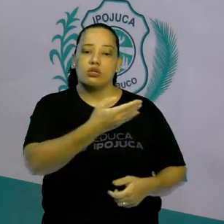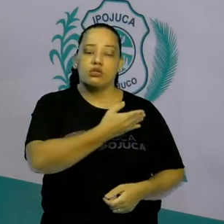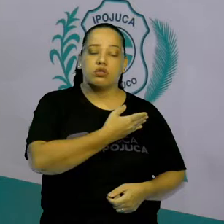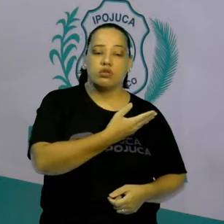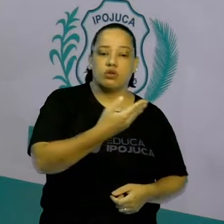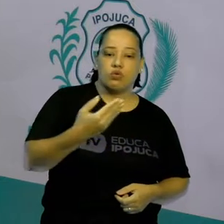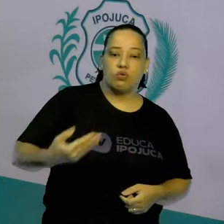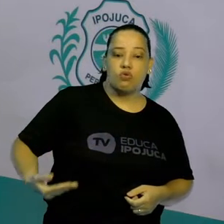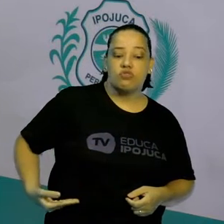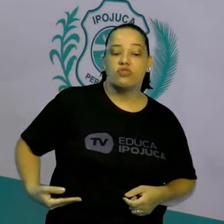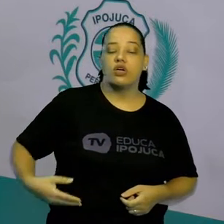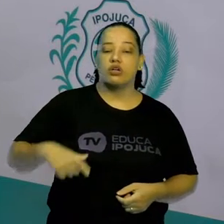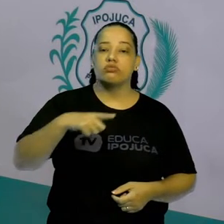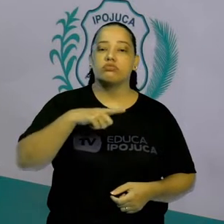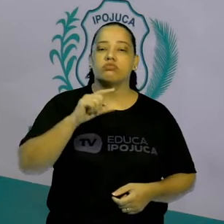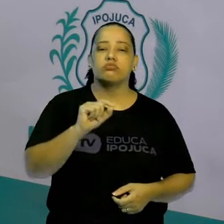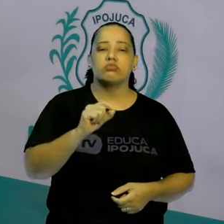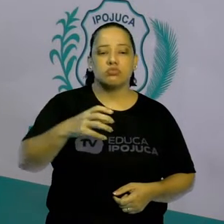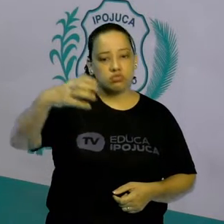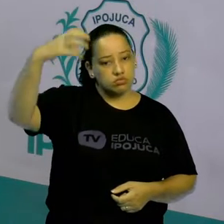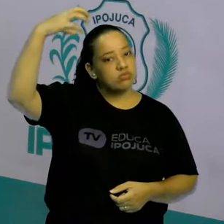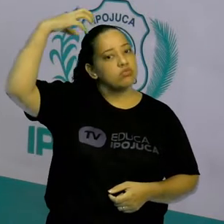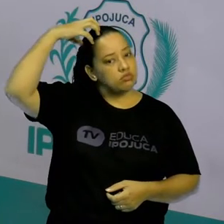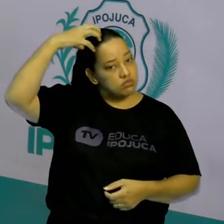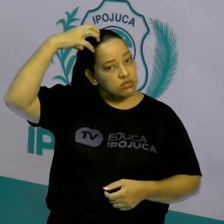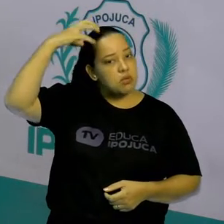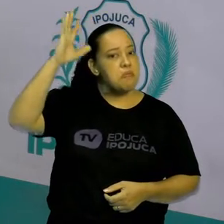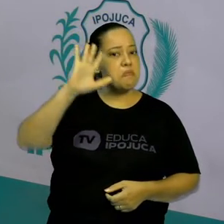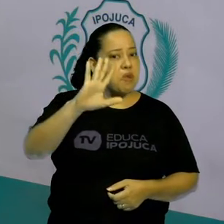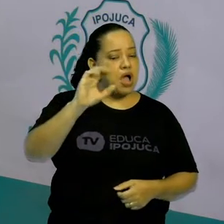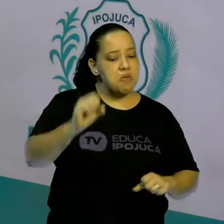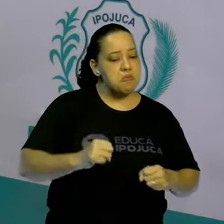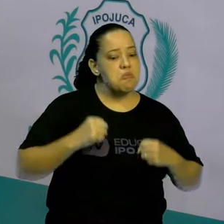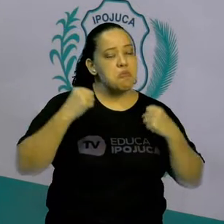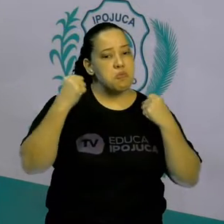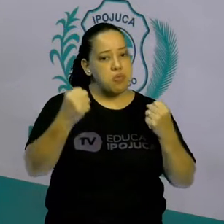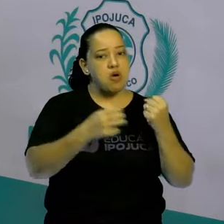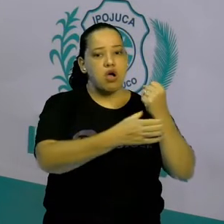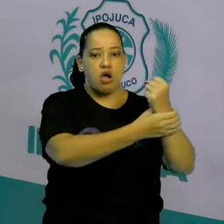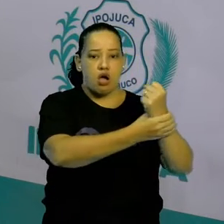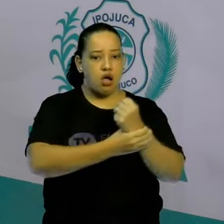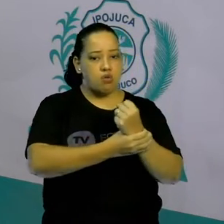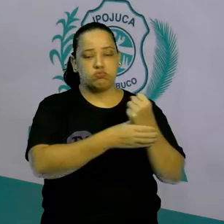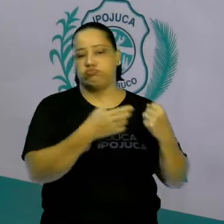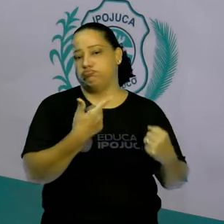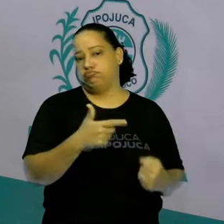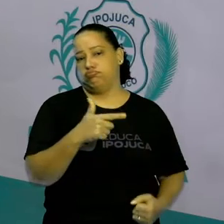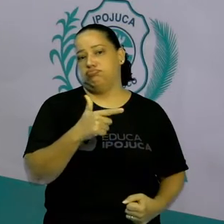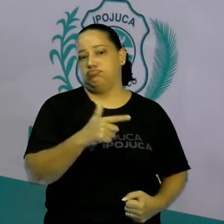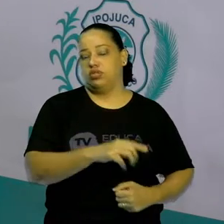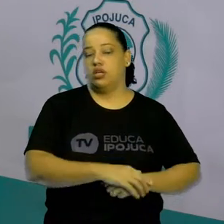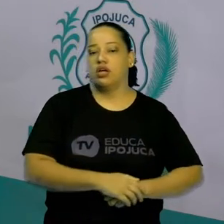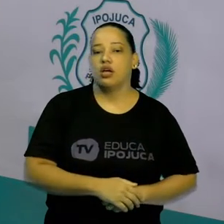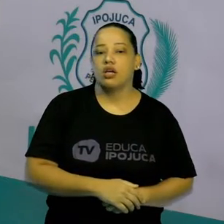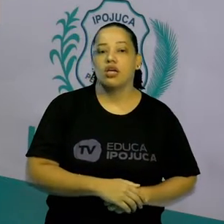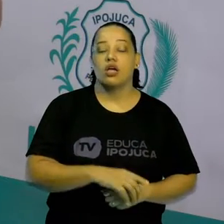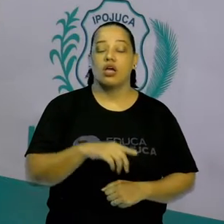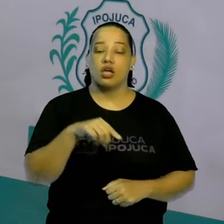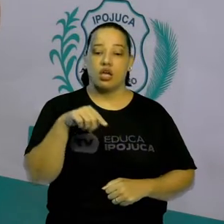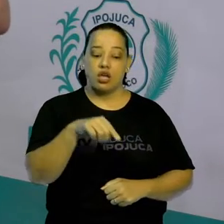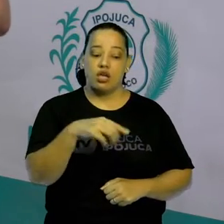governado por um rei, mas este rei, ele não tinha poderes absolutos. E, apesar do filho